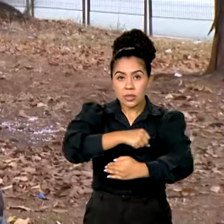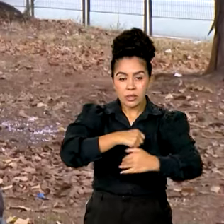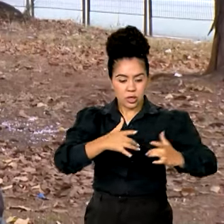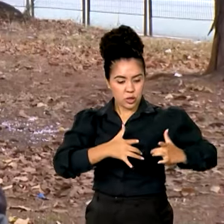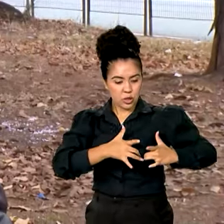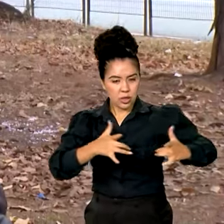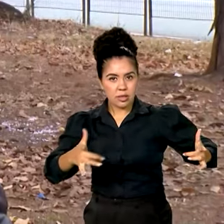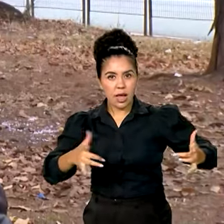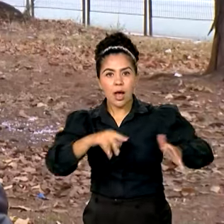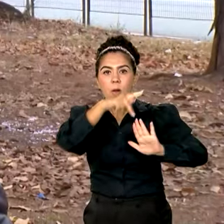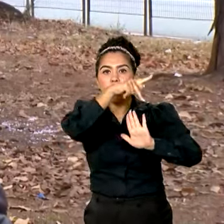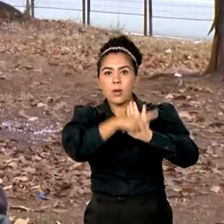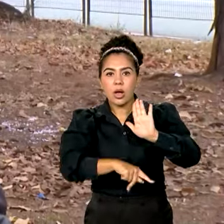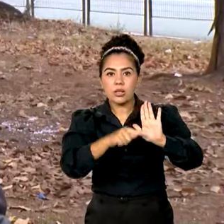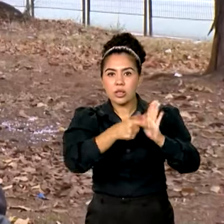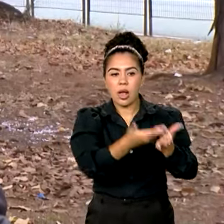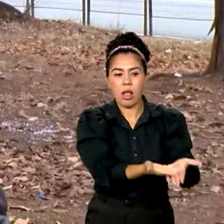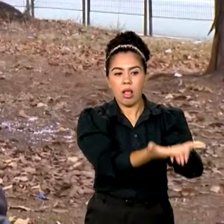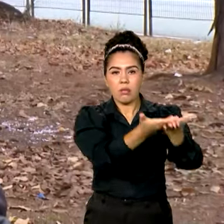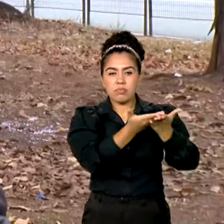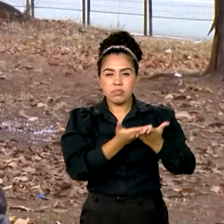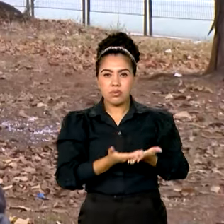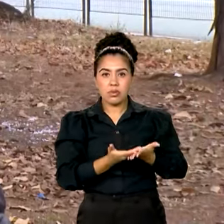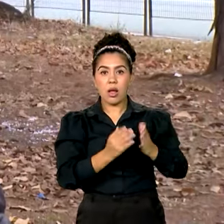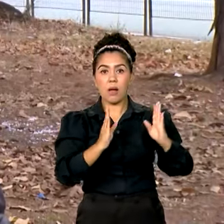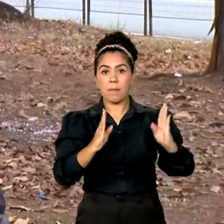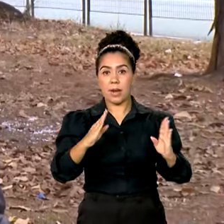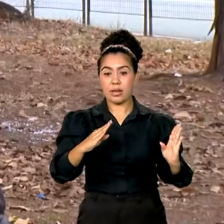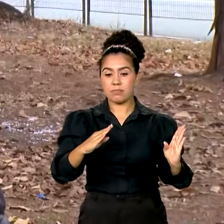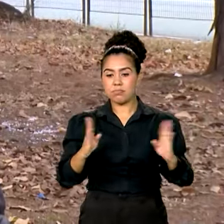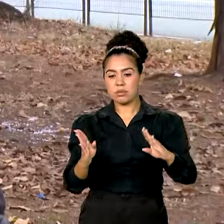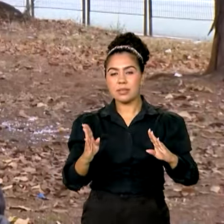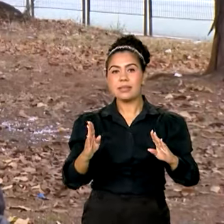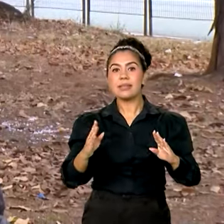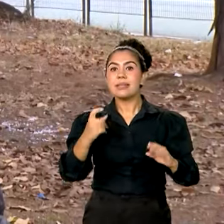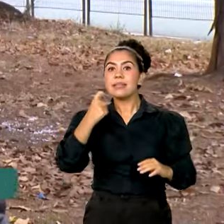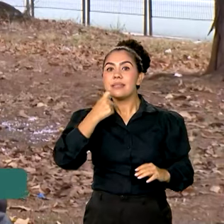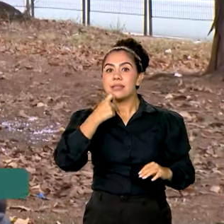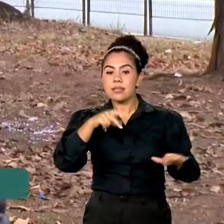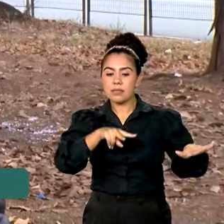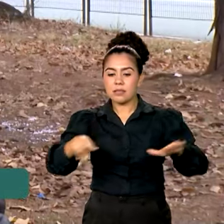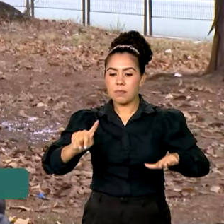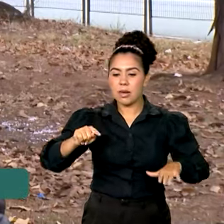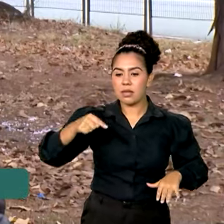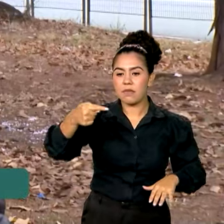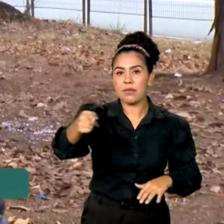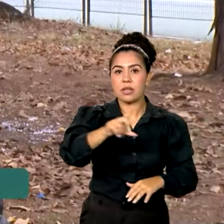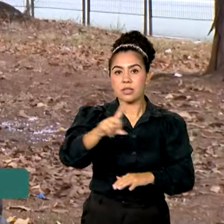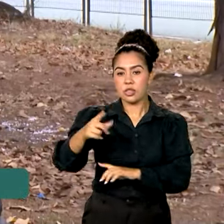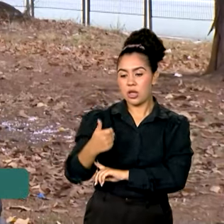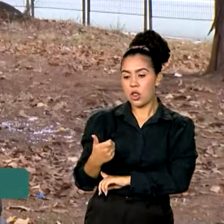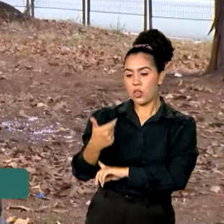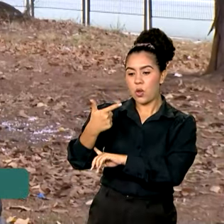propostas foi prorrogado, então, até a próxima sexta-feira, dia 12. O investimento do governo federal é de 30